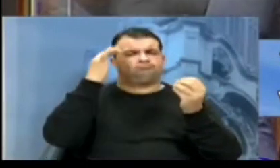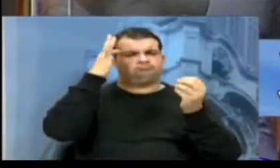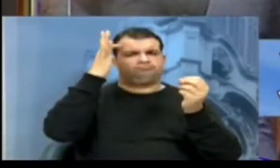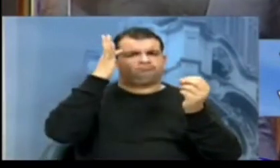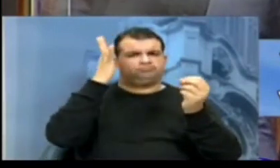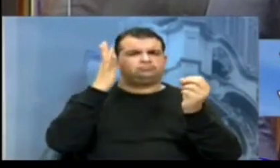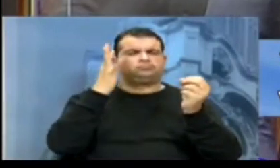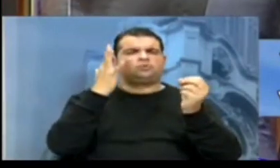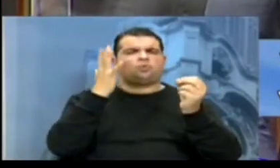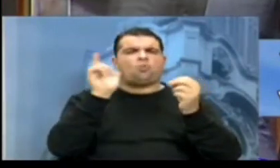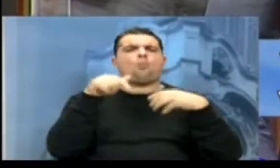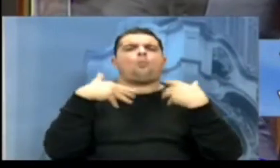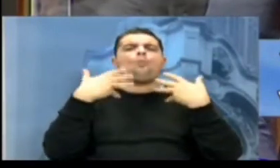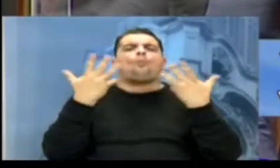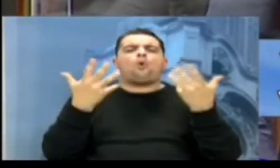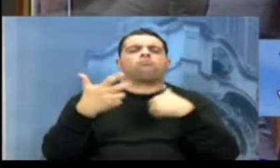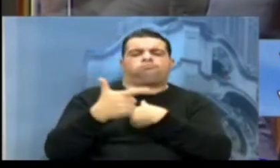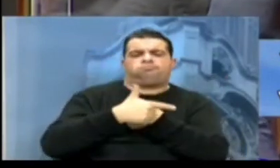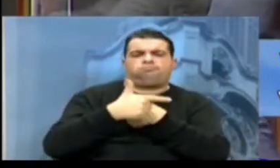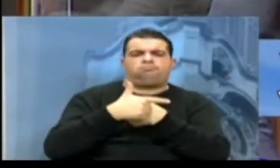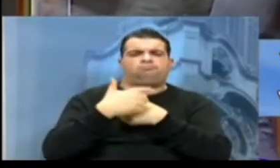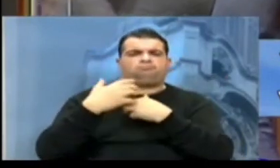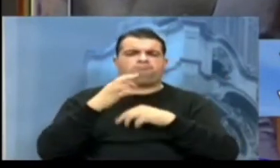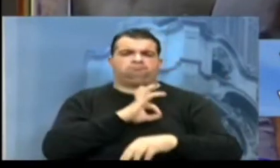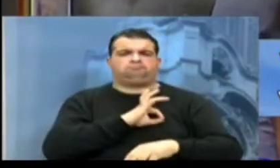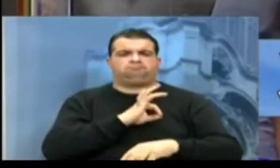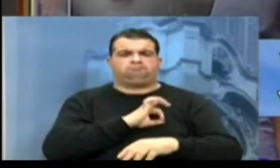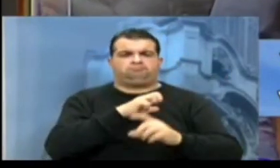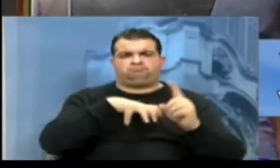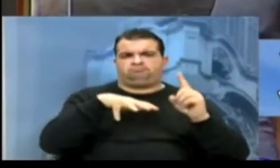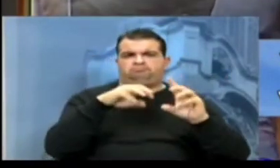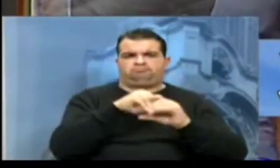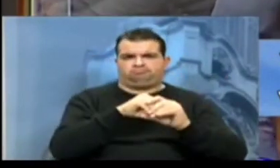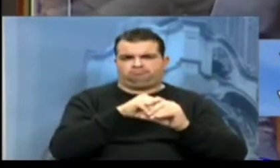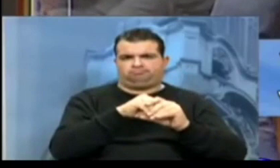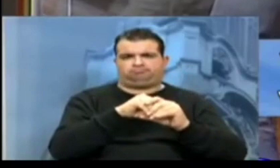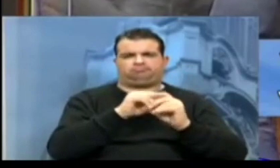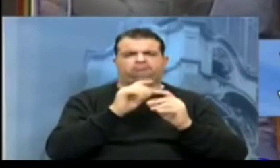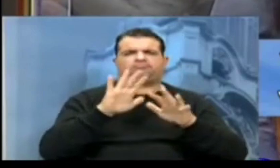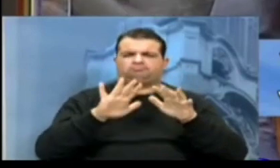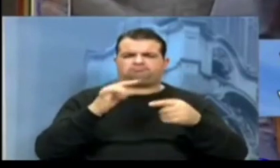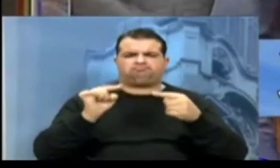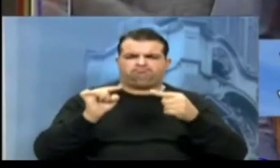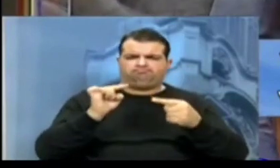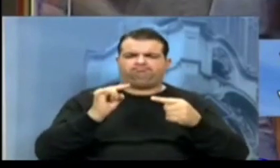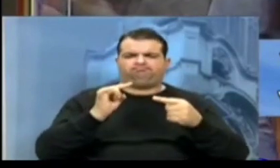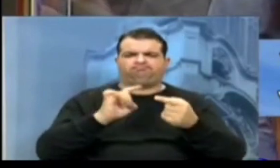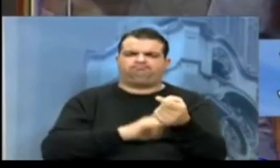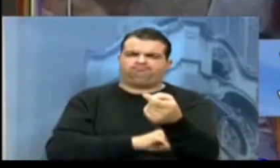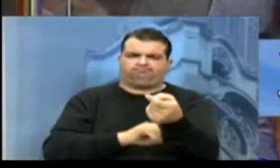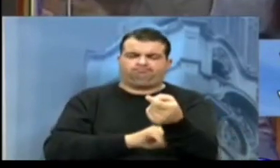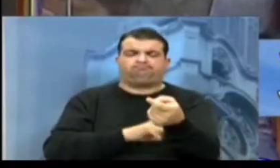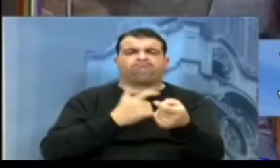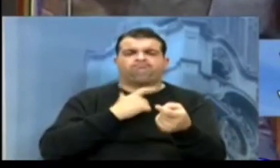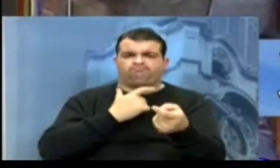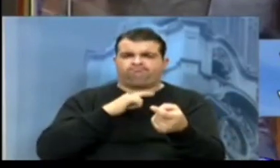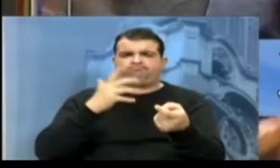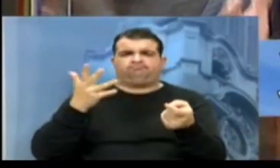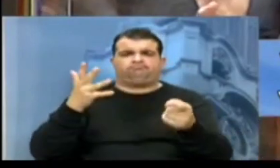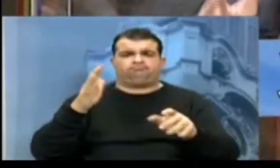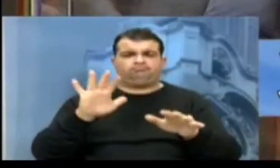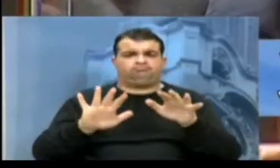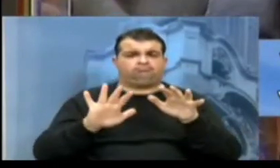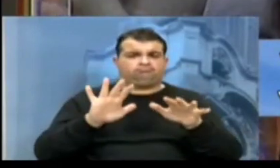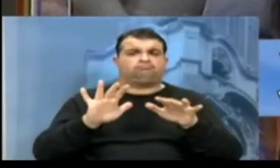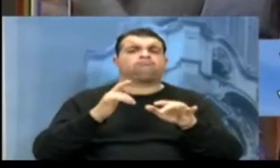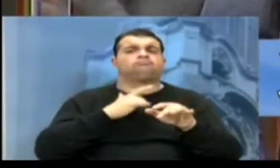polícia cumpre na nossa sociedade. Muitas vezes nós temos discussões acaloradas, muitas vezes nós